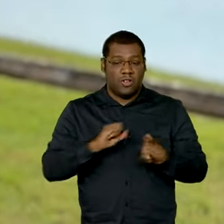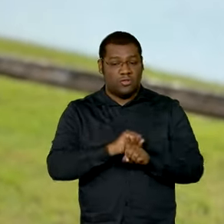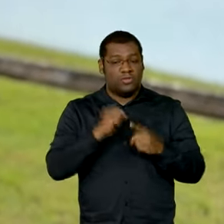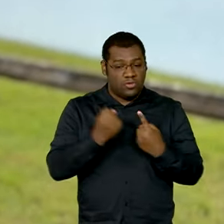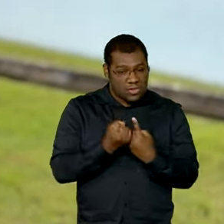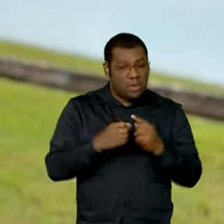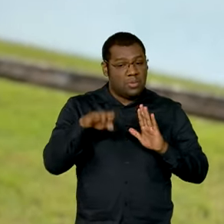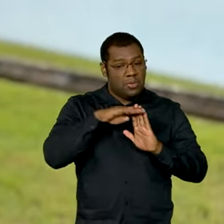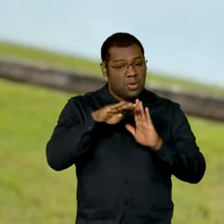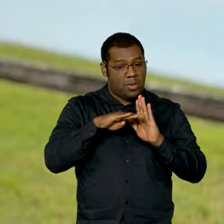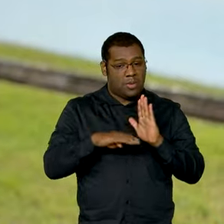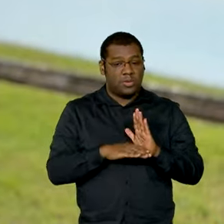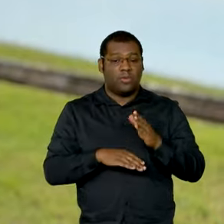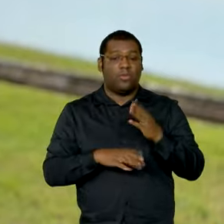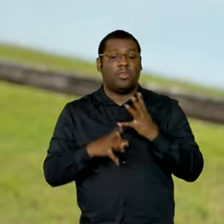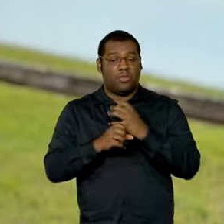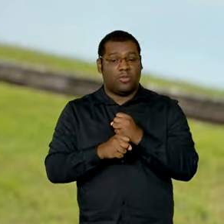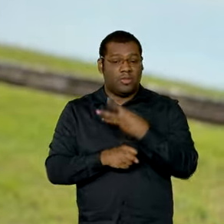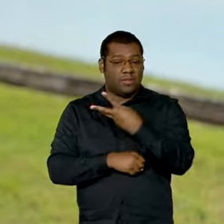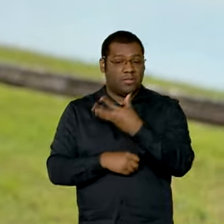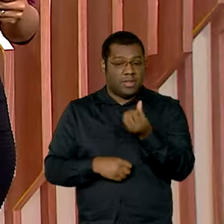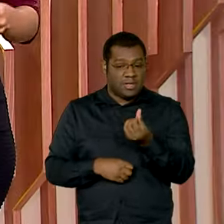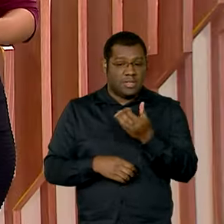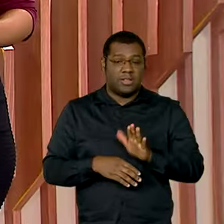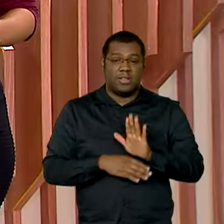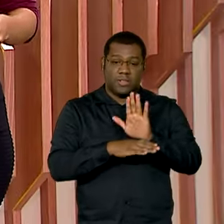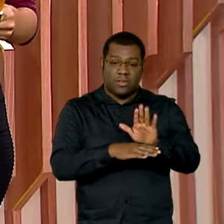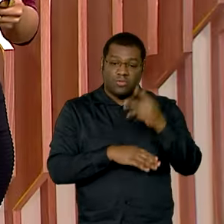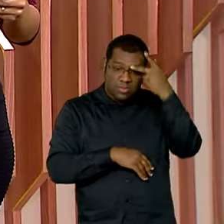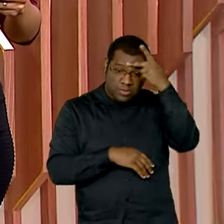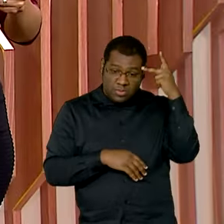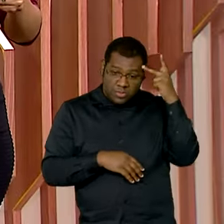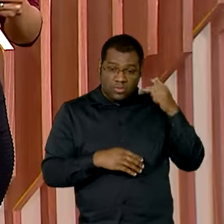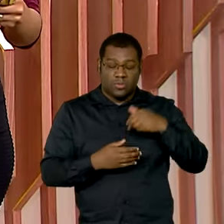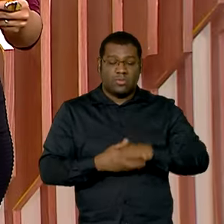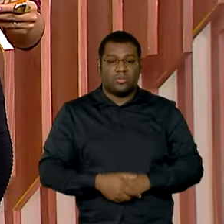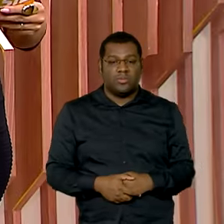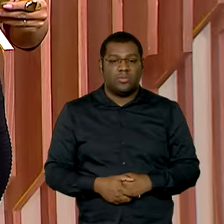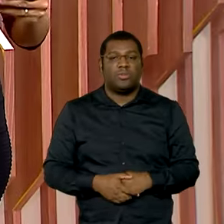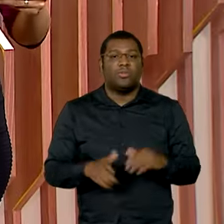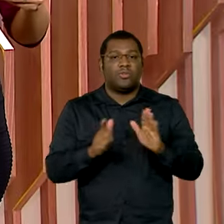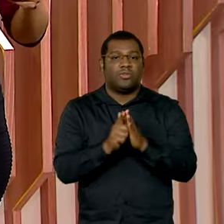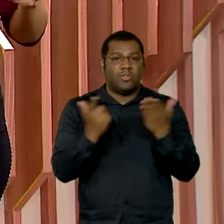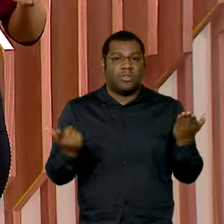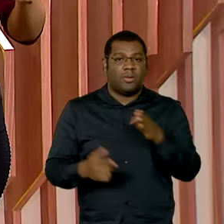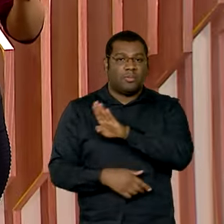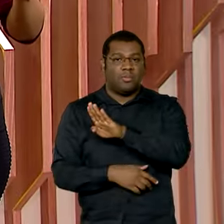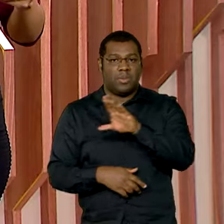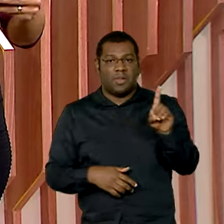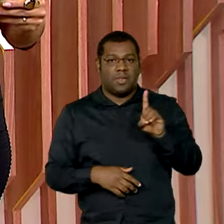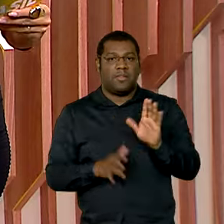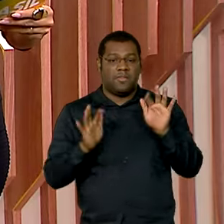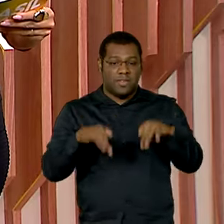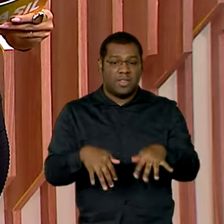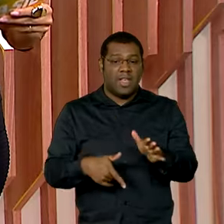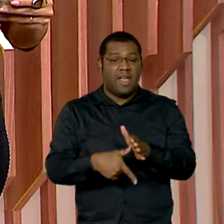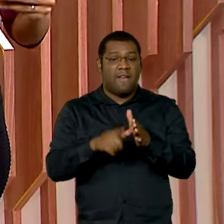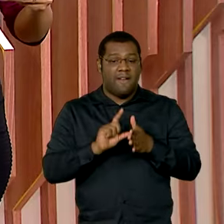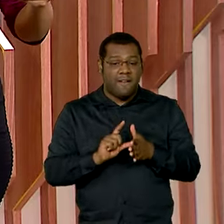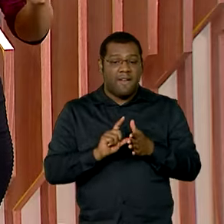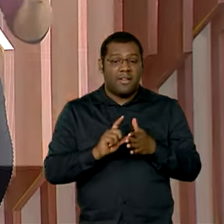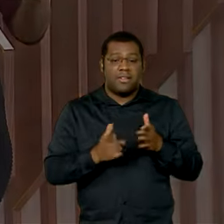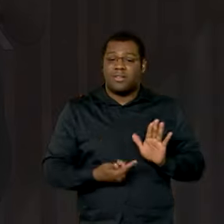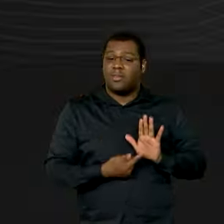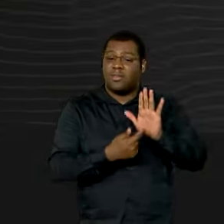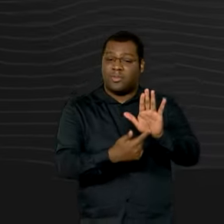as pessoas de acordo com as suas necessidades. E para terminar essa edição do Brasil em Dia, vamos fazer um giro pelas